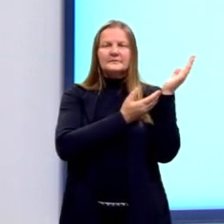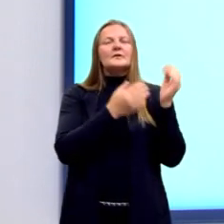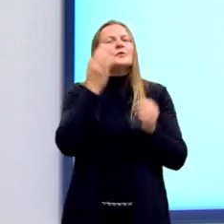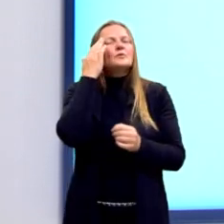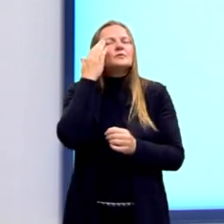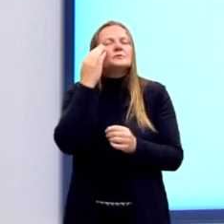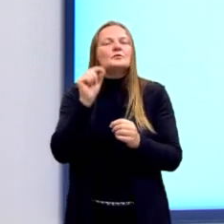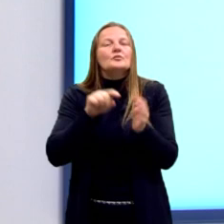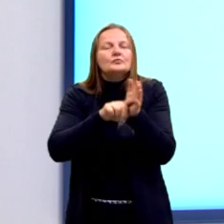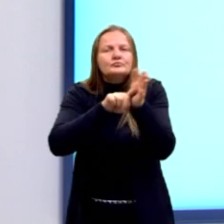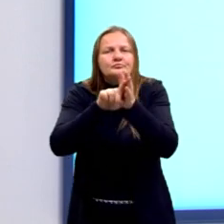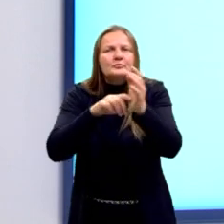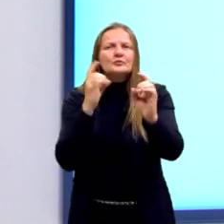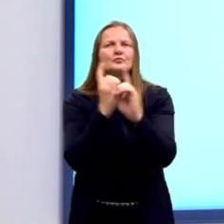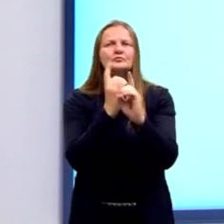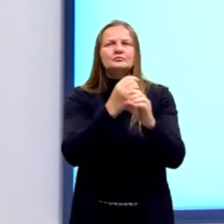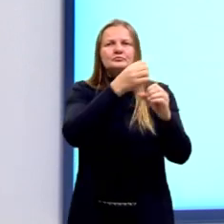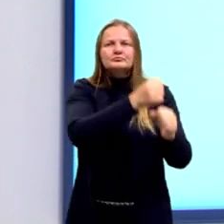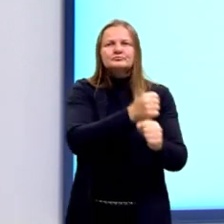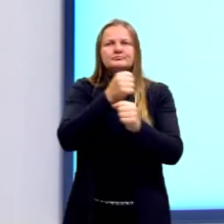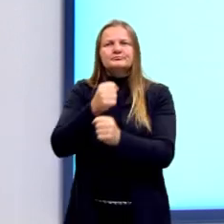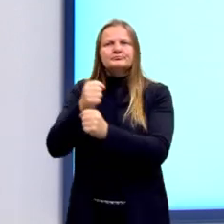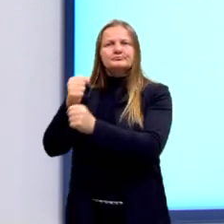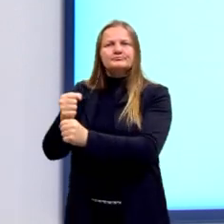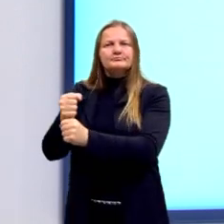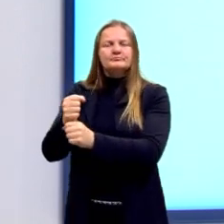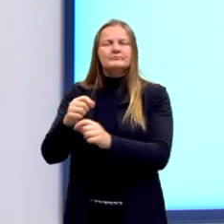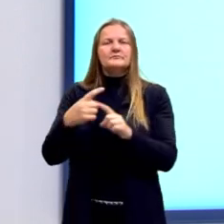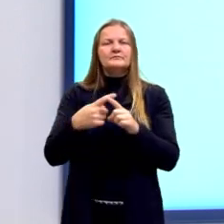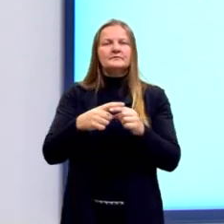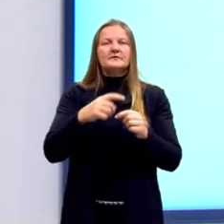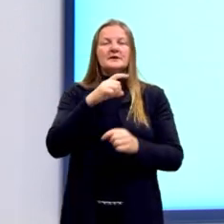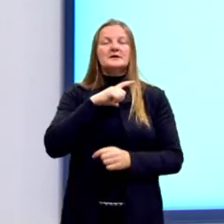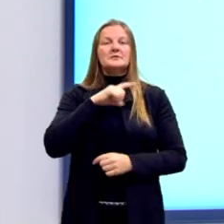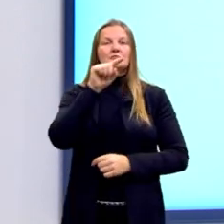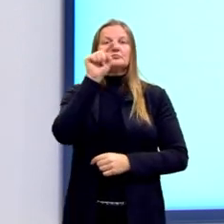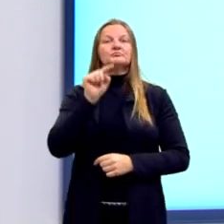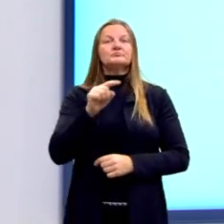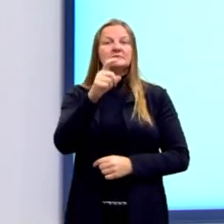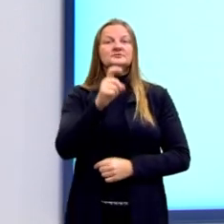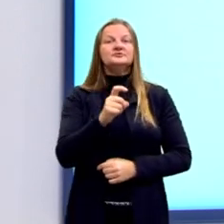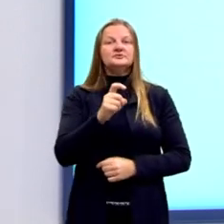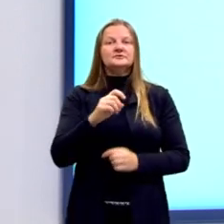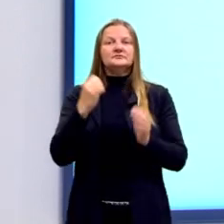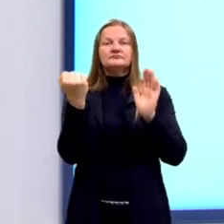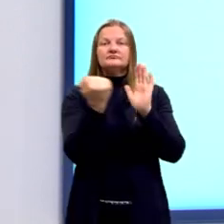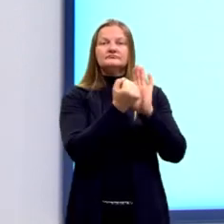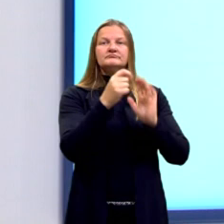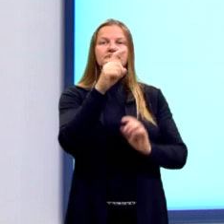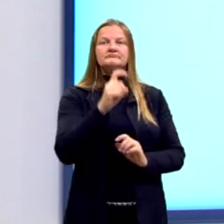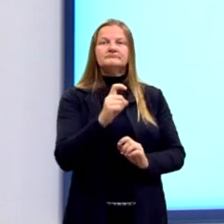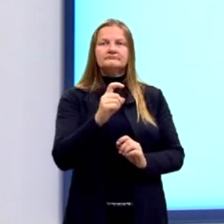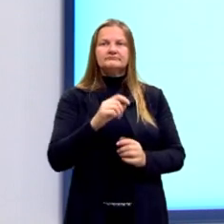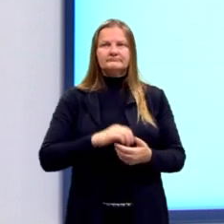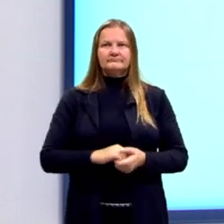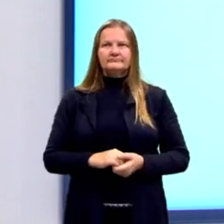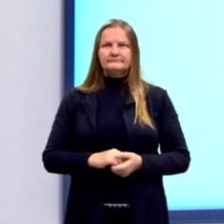descobrir, que seria do segmento EF, eu identifiquei ele por X, né? Vamos determinar o valor de X.